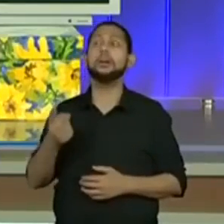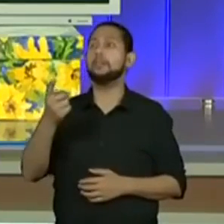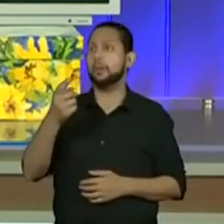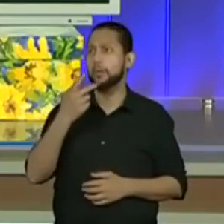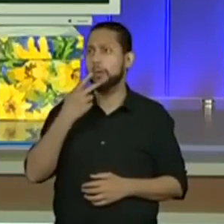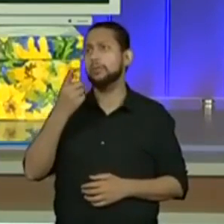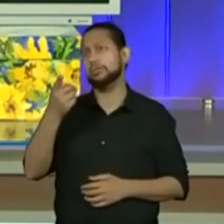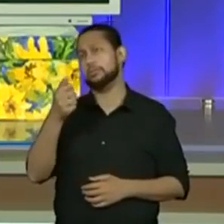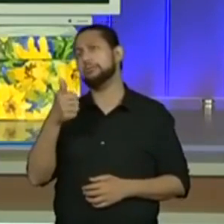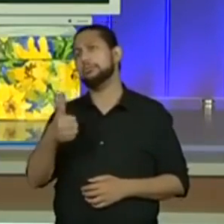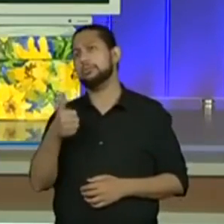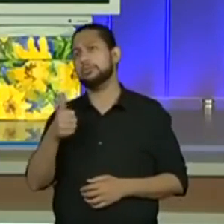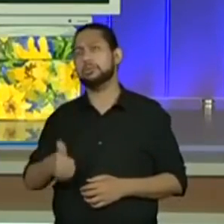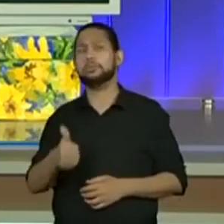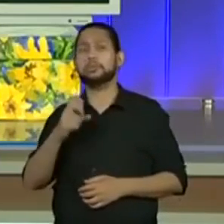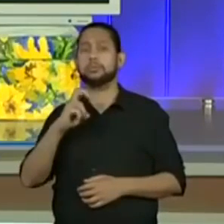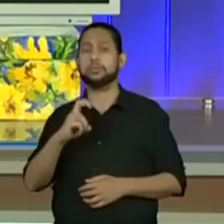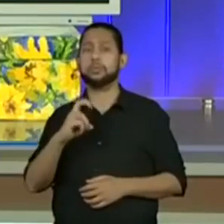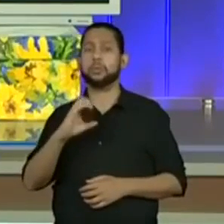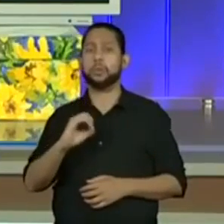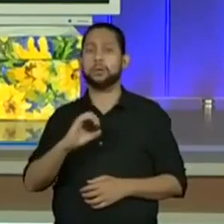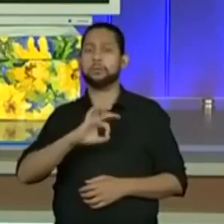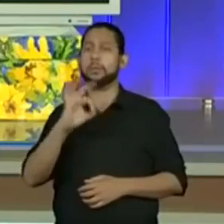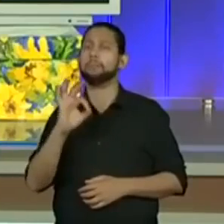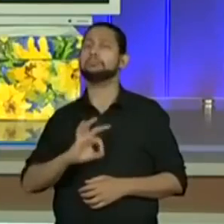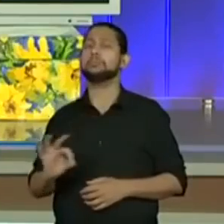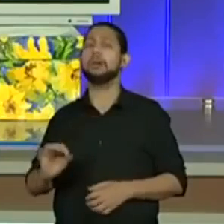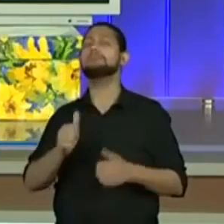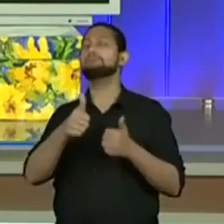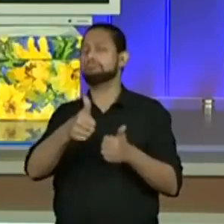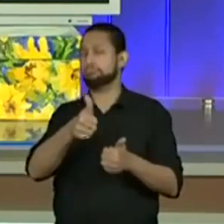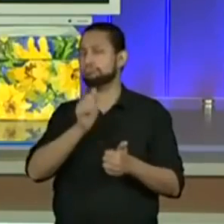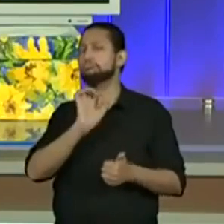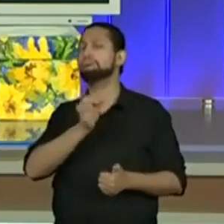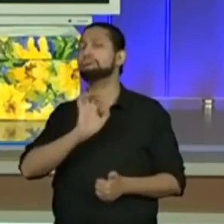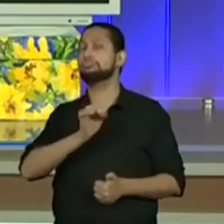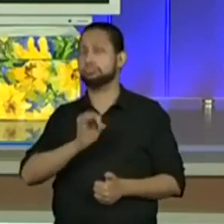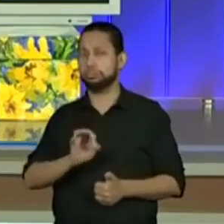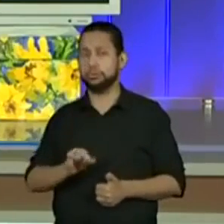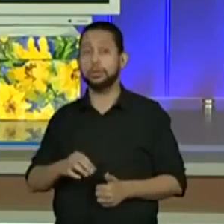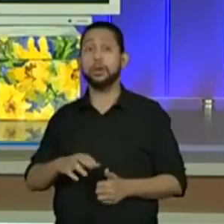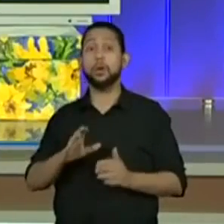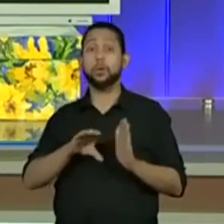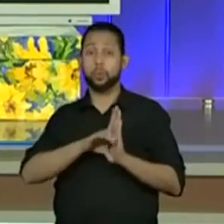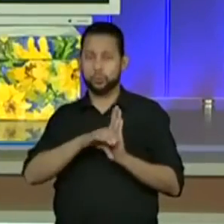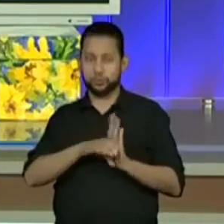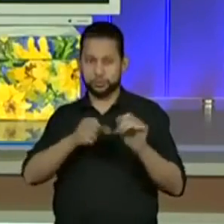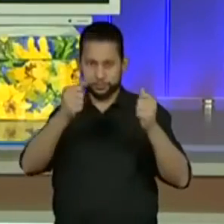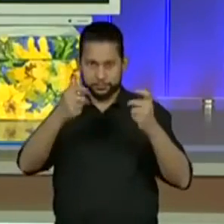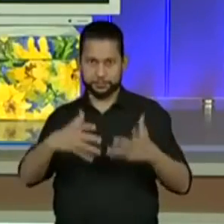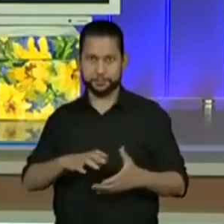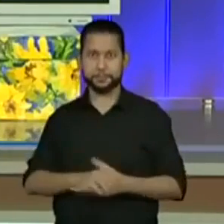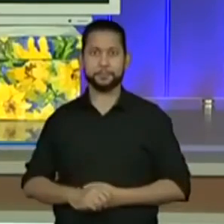de chance. Então é disso que a gente tá falando. Mas, ó, vamos lá. Vou repetir alguns conceitos aqui.